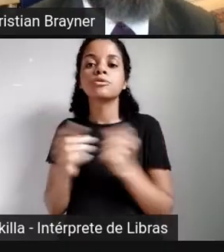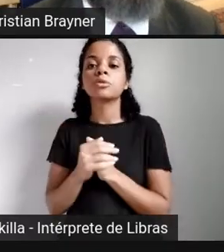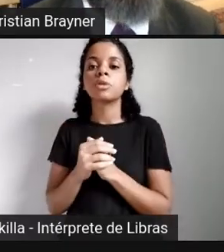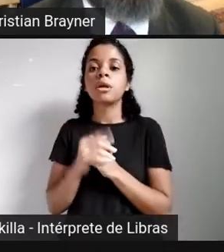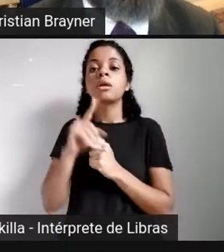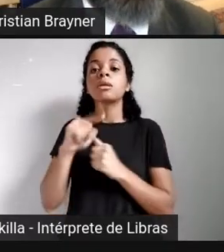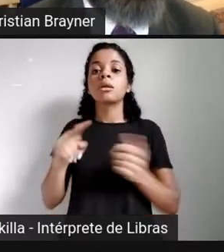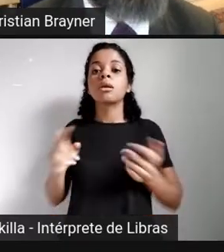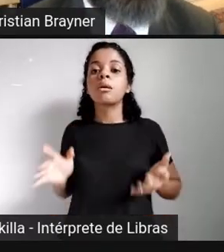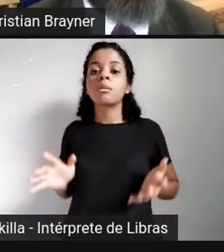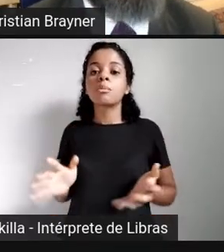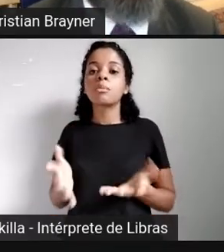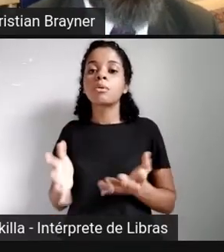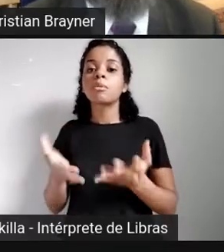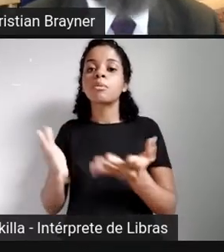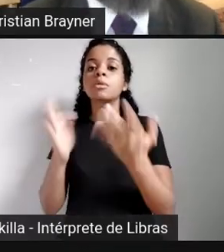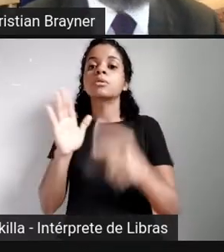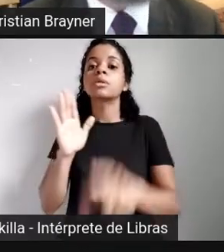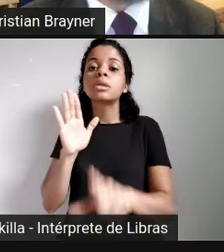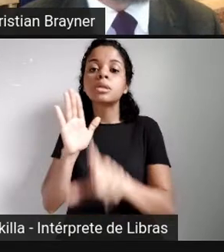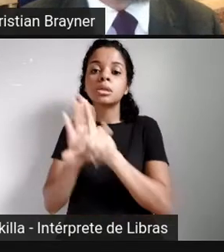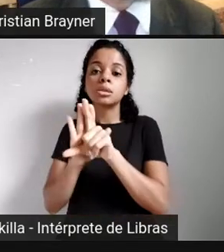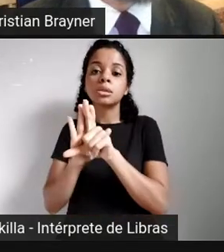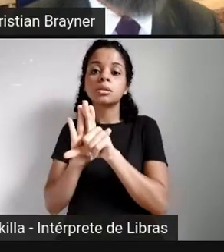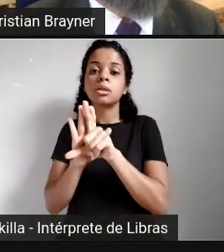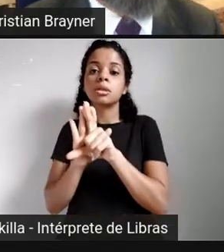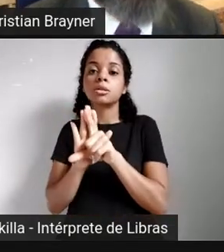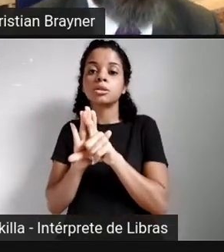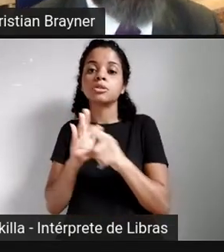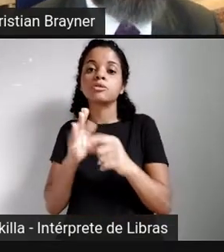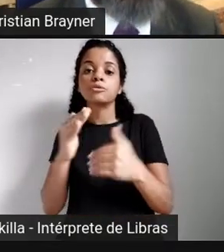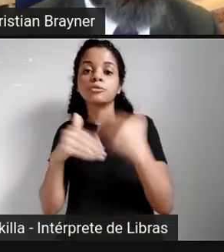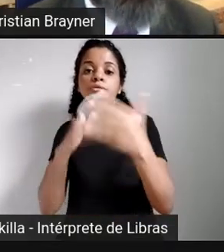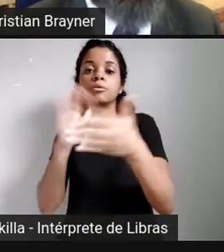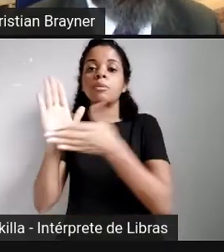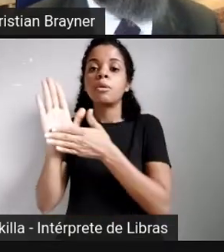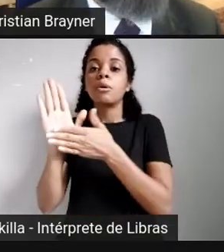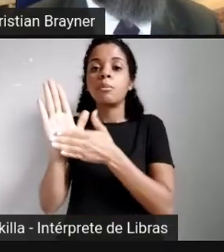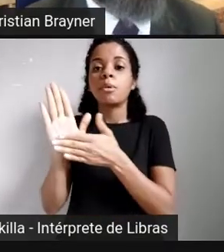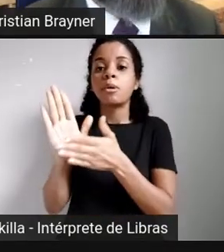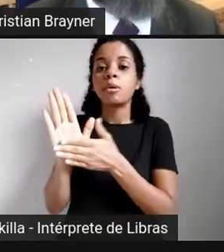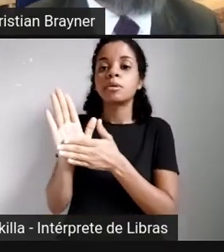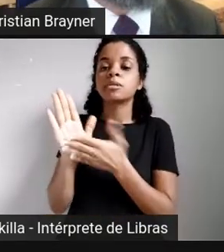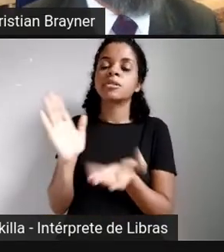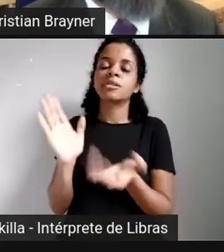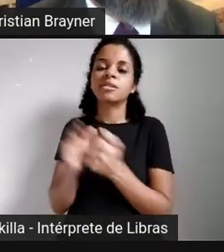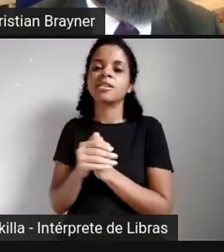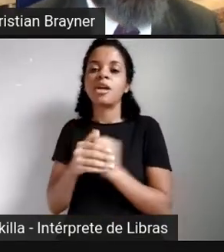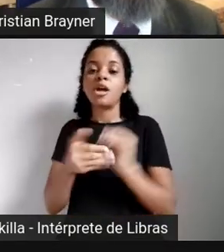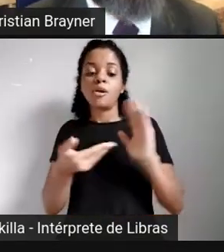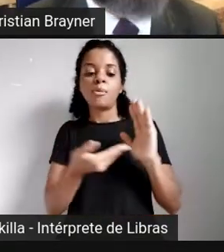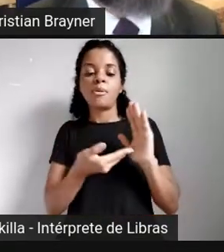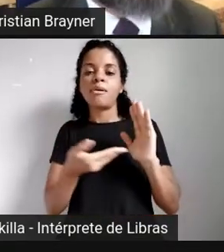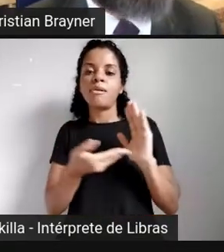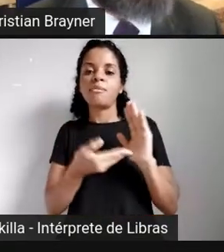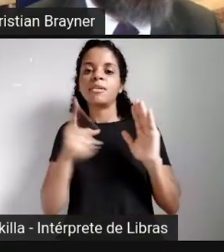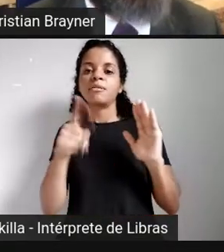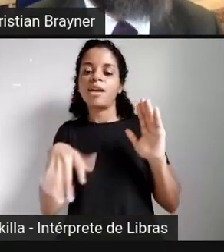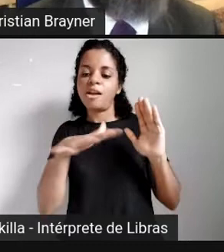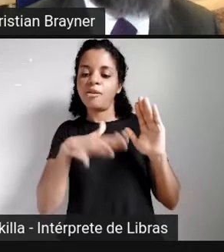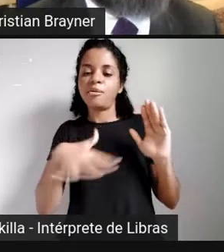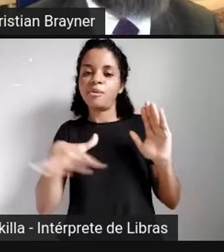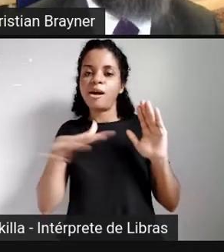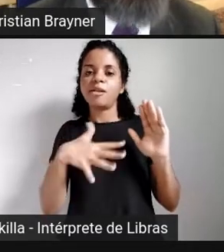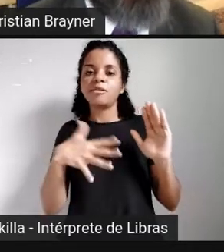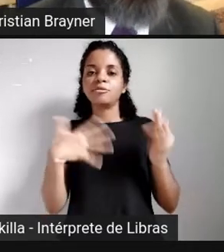formulação de proposições legislativas. Embora o charlador reconheça que o parlamento também é o espaço da performance, mas é necessário que